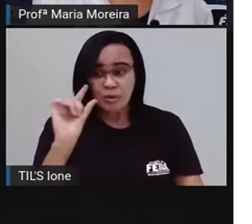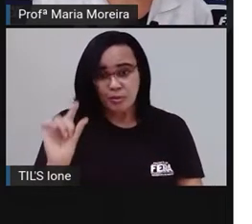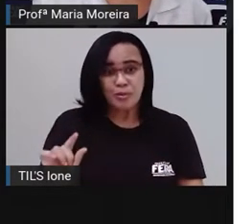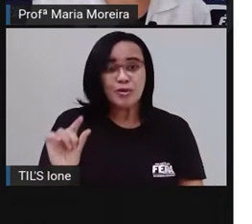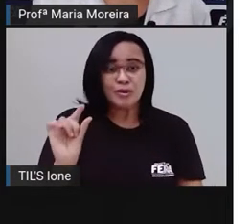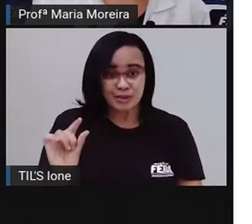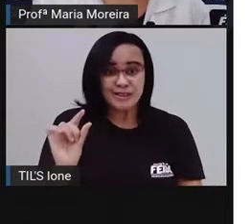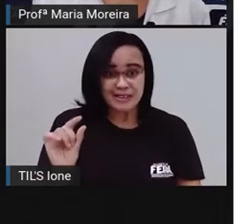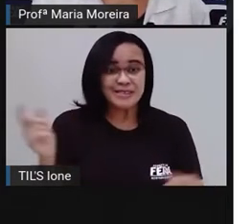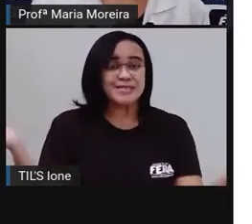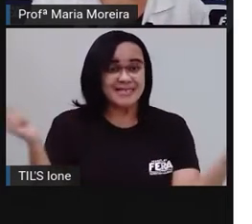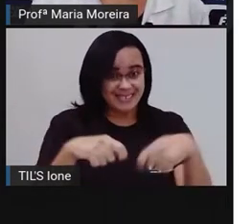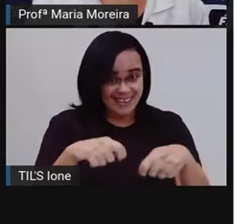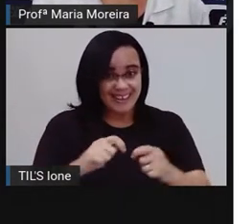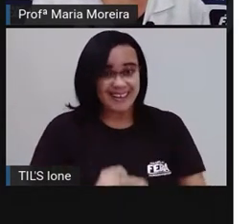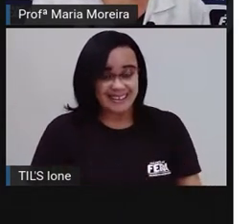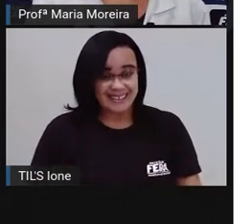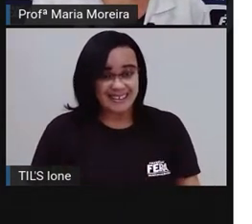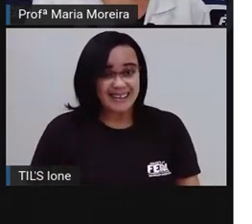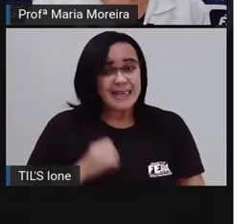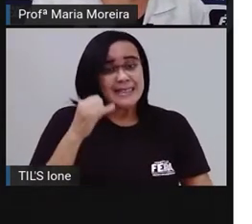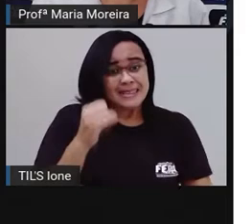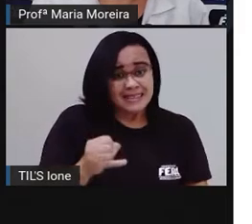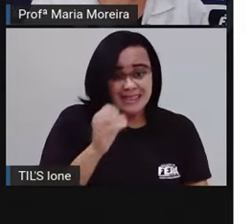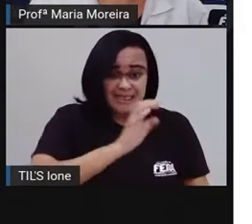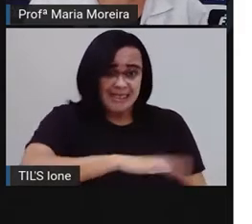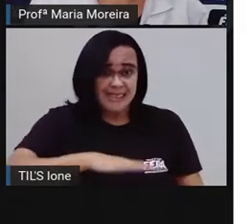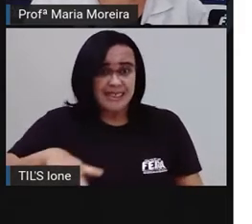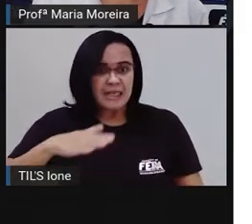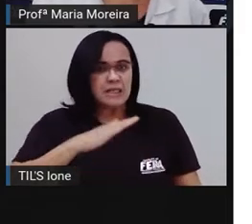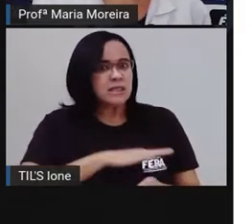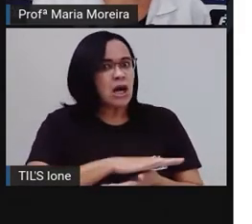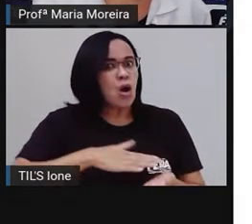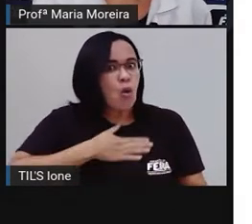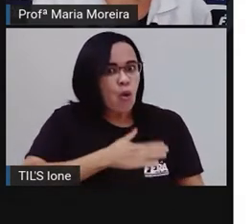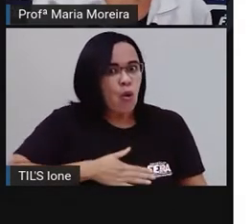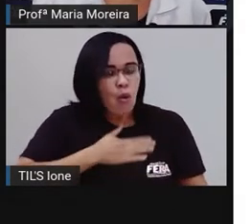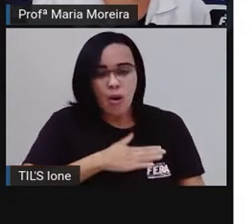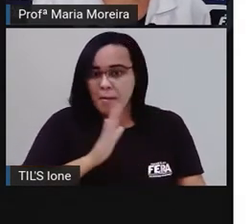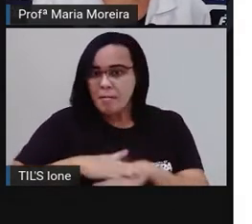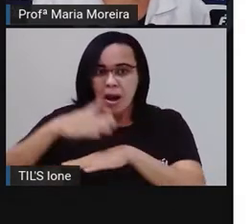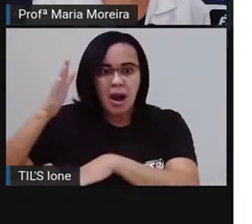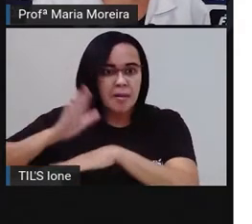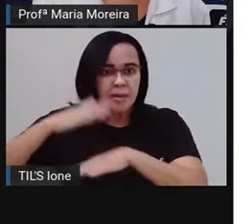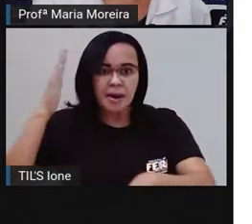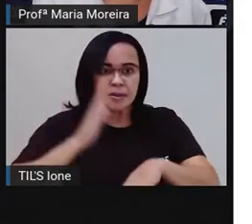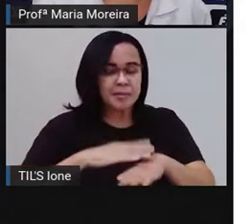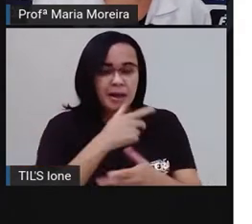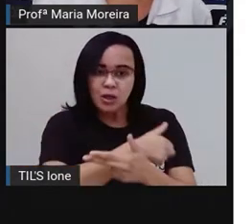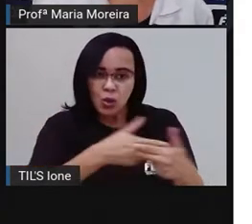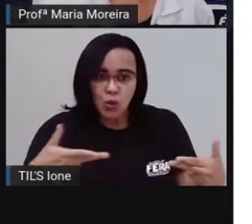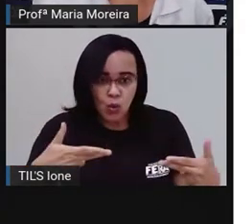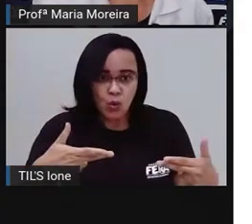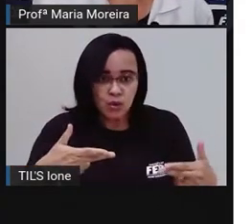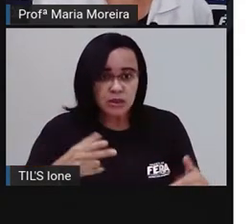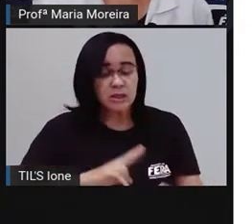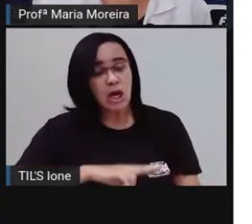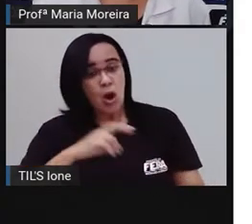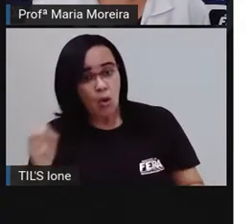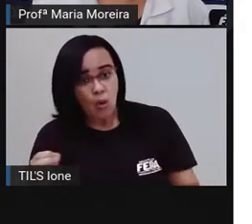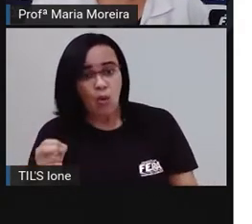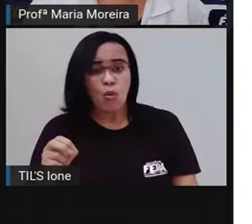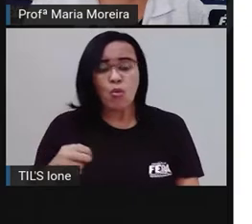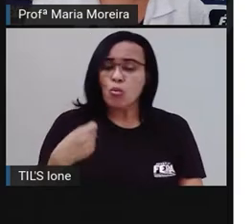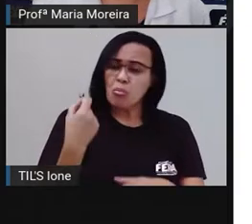Mesmo gostando de alguns alimentos mais do que de outros, mantenha uma alimentação balanceada e